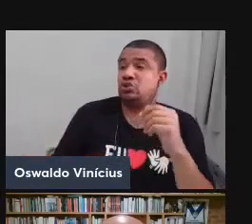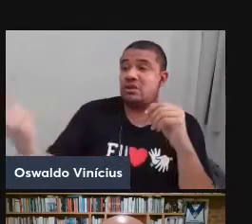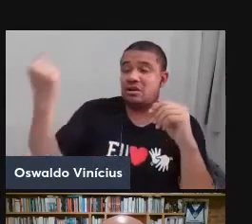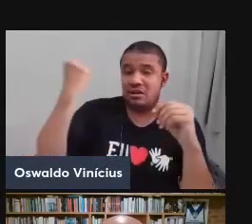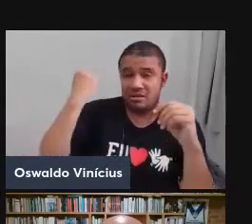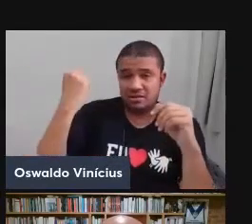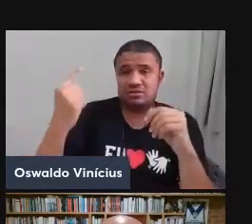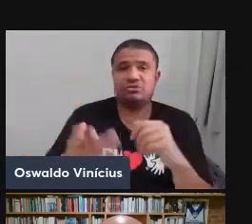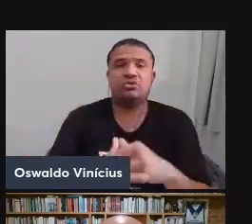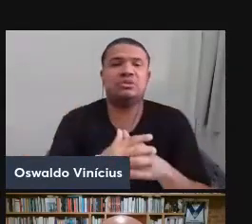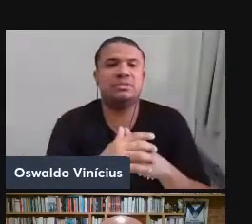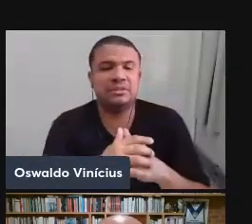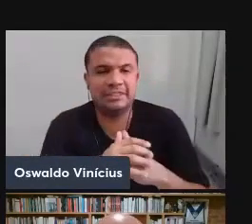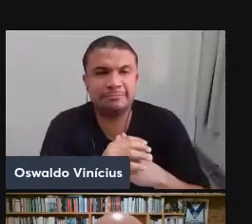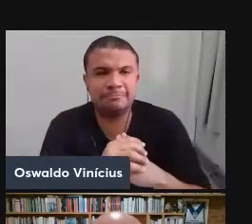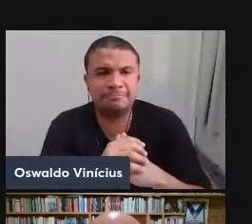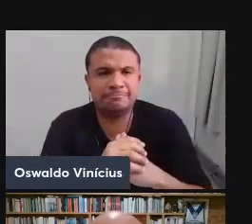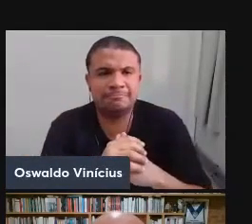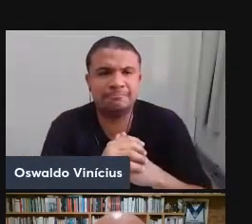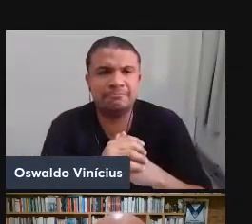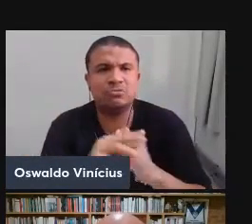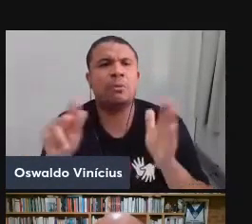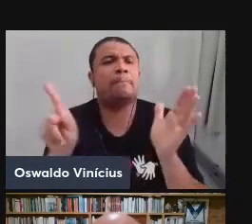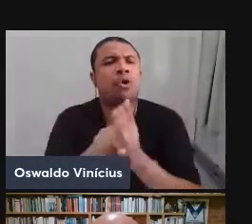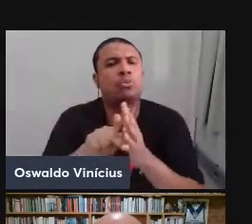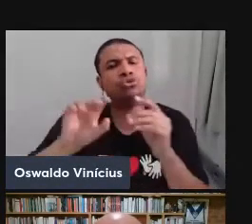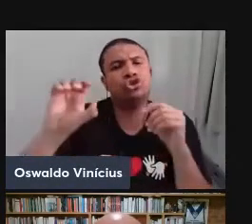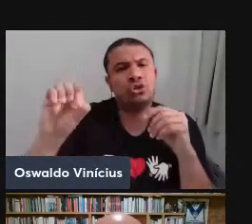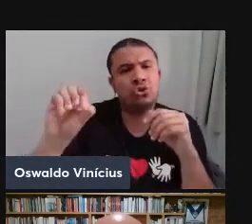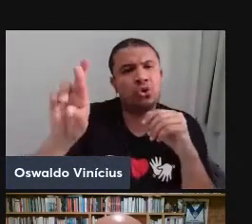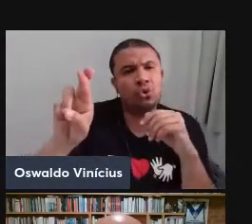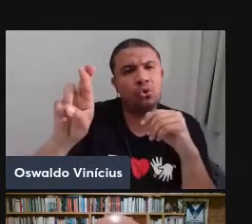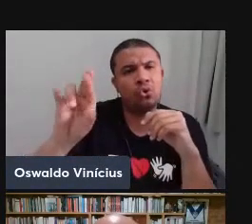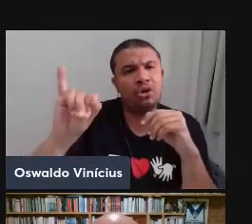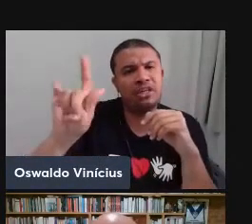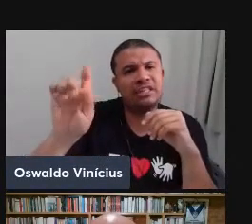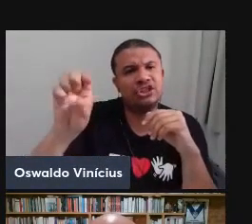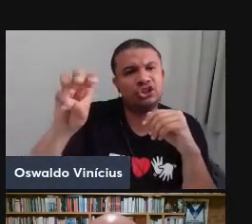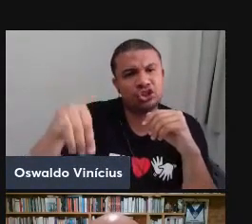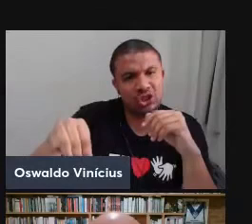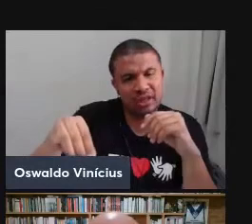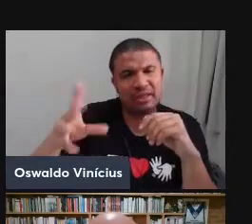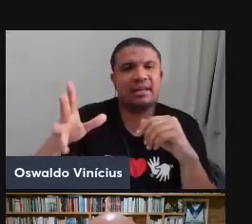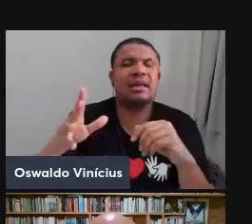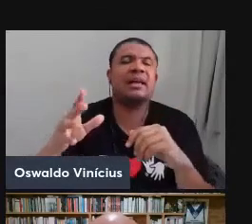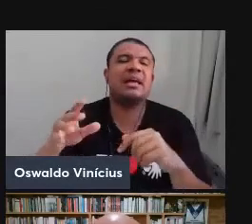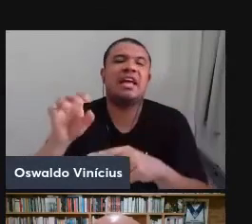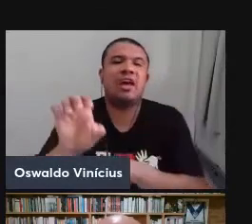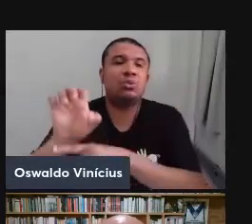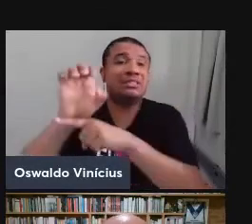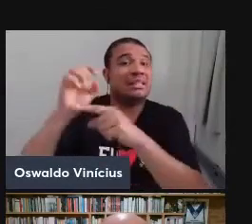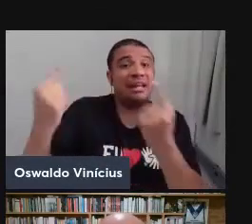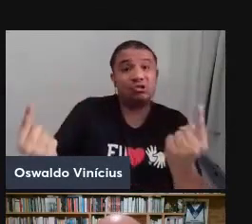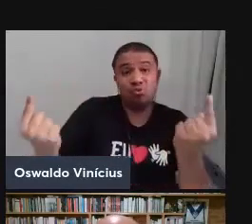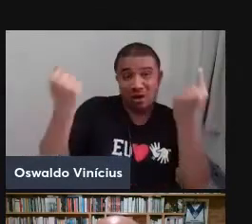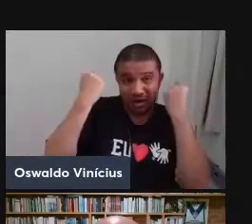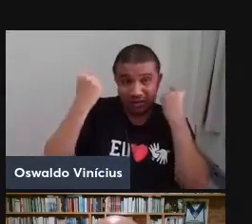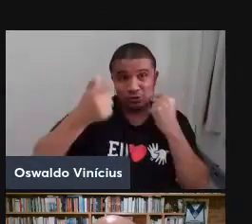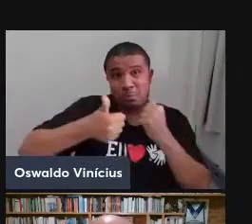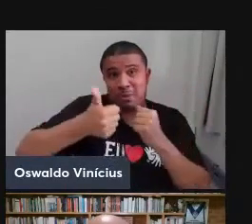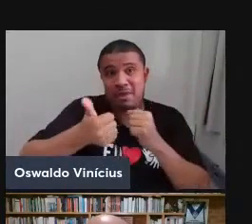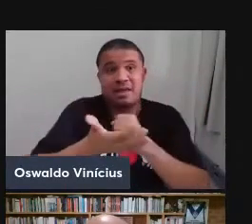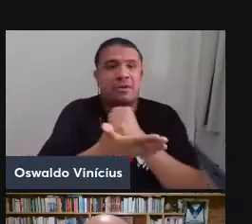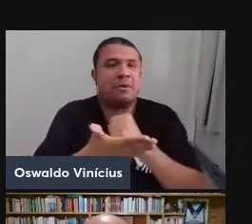de originalidade. Então, o Urstat seria o Estado antigo, o Estado original, o primeiro